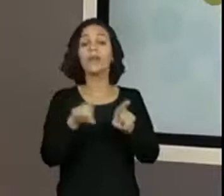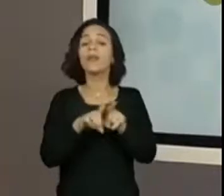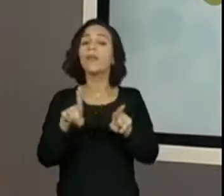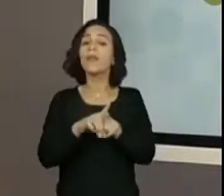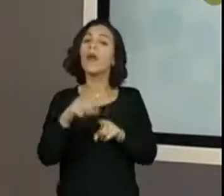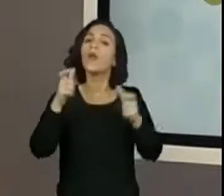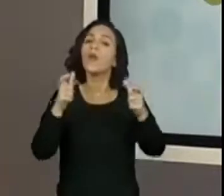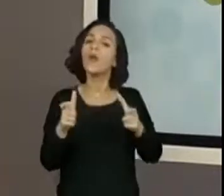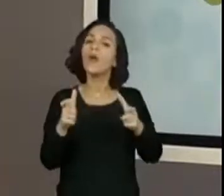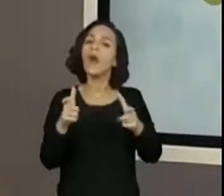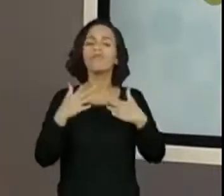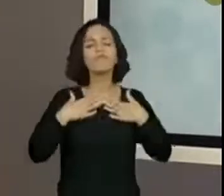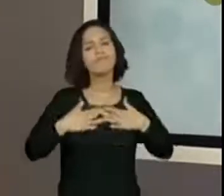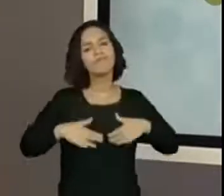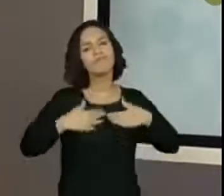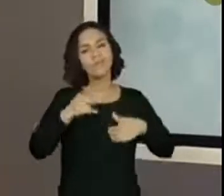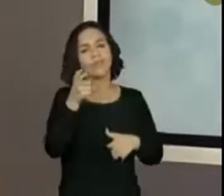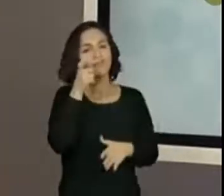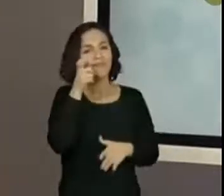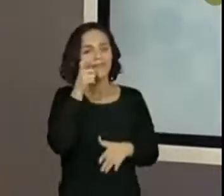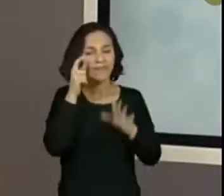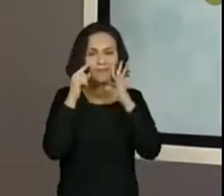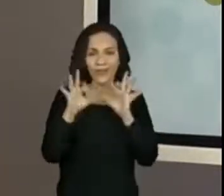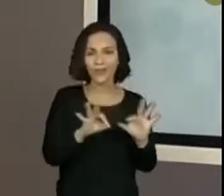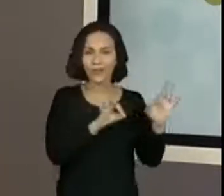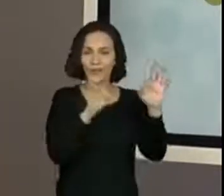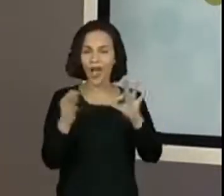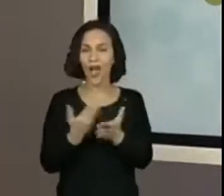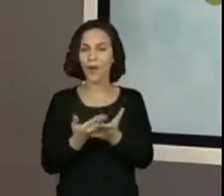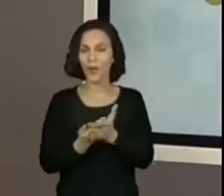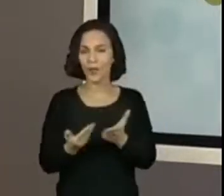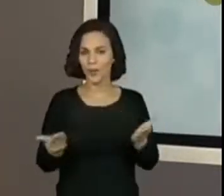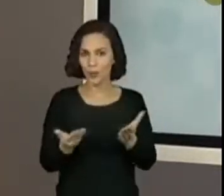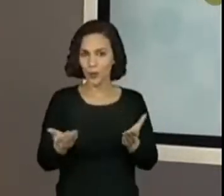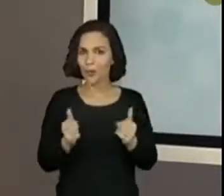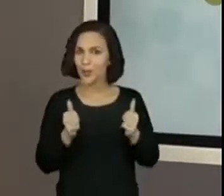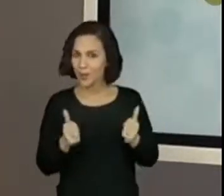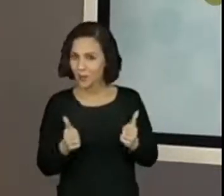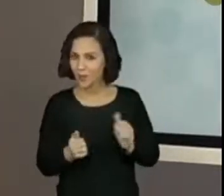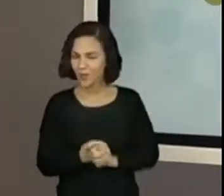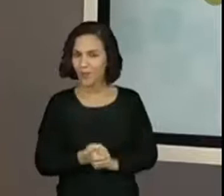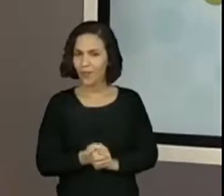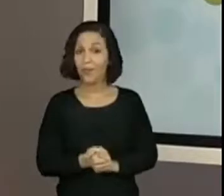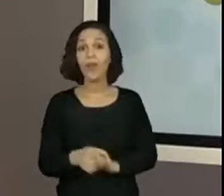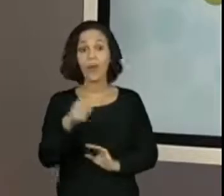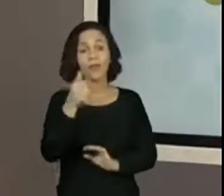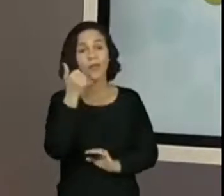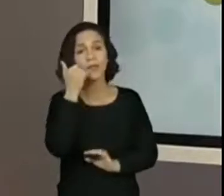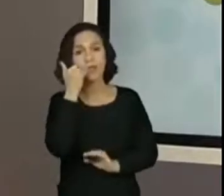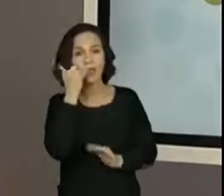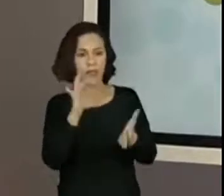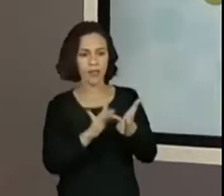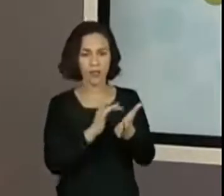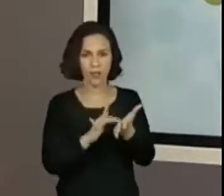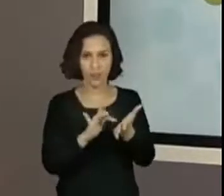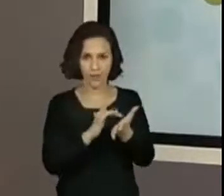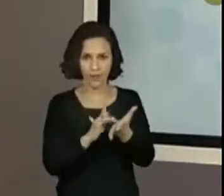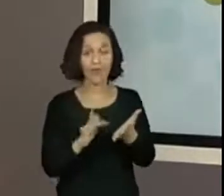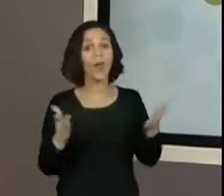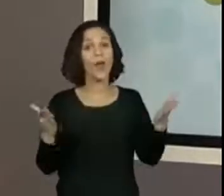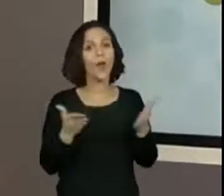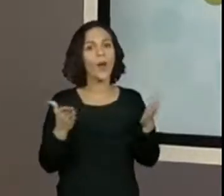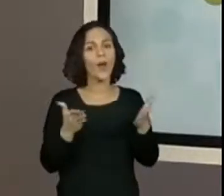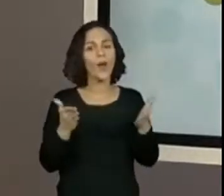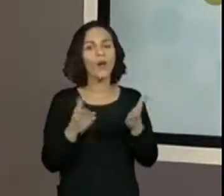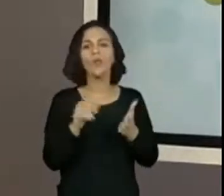e tranquilo para vocês prestarem muita atenção na aula de hoje, certo? Para quem está usando o celular, hoje nós vamos precisar